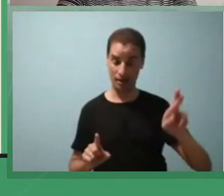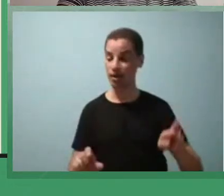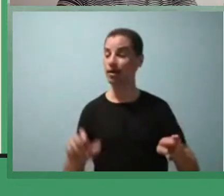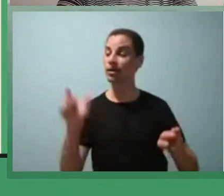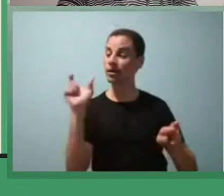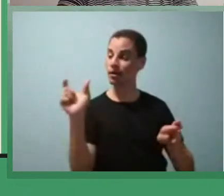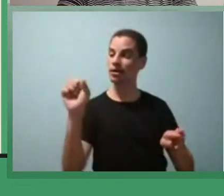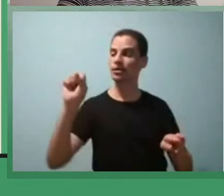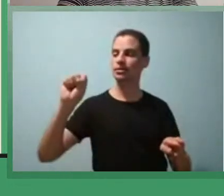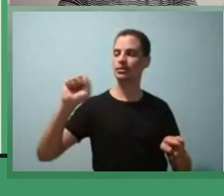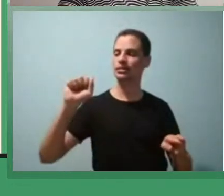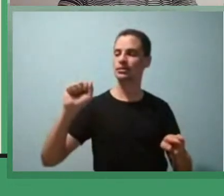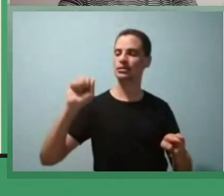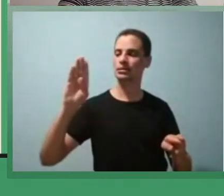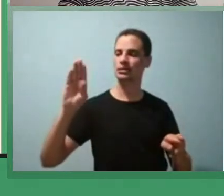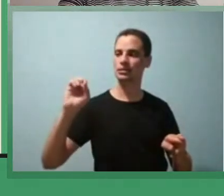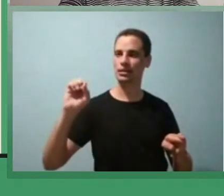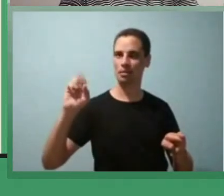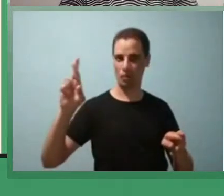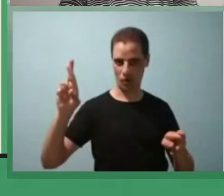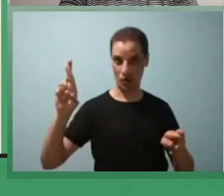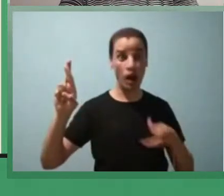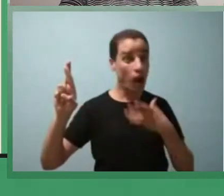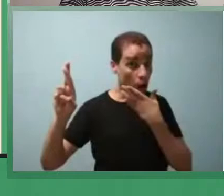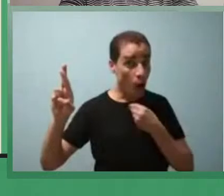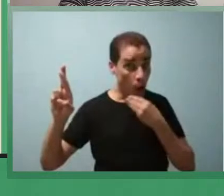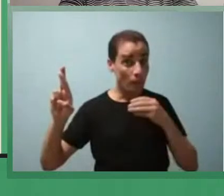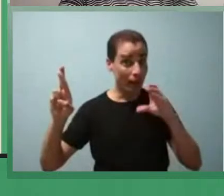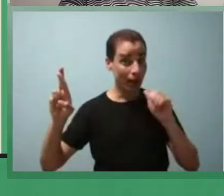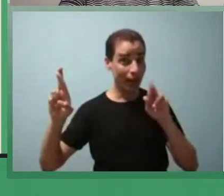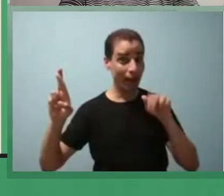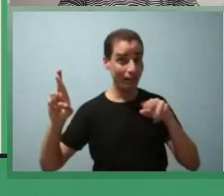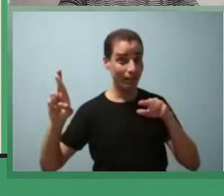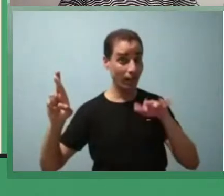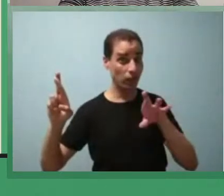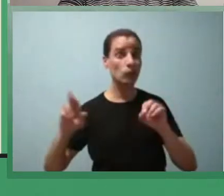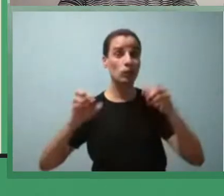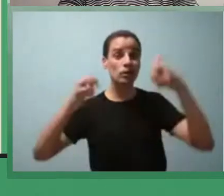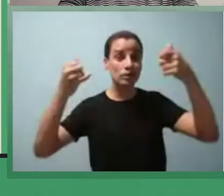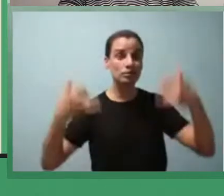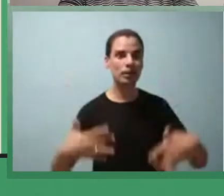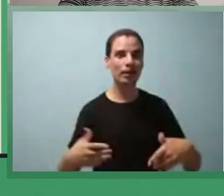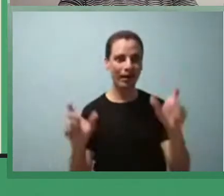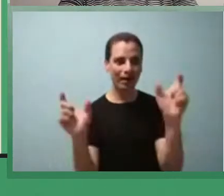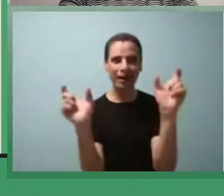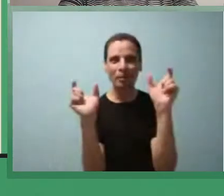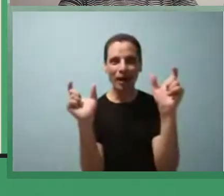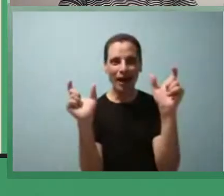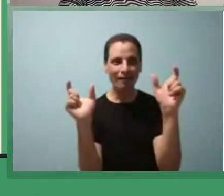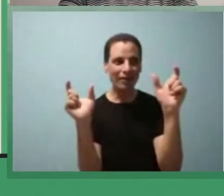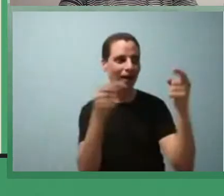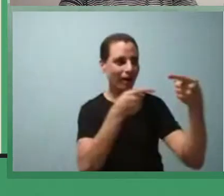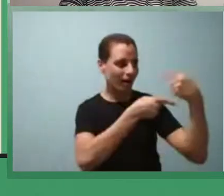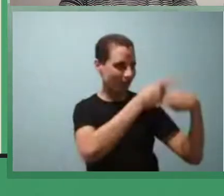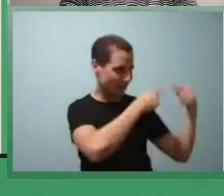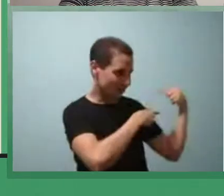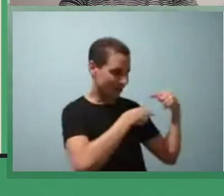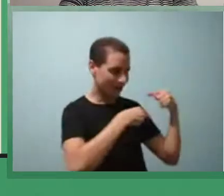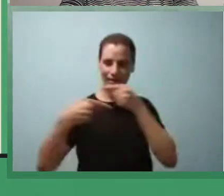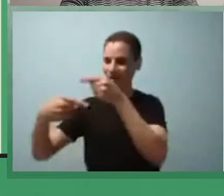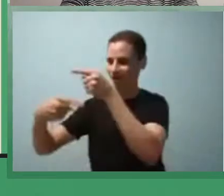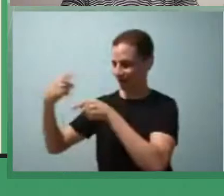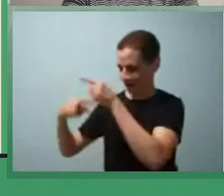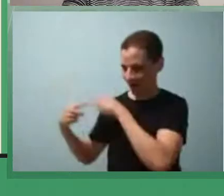ali Carneiro quando ele diz saber e sabor são palavras derivadas de um mesmo radical